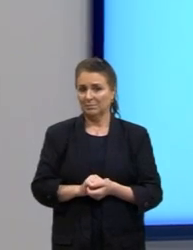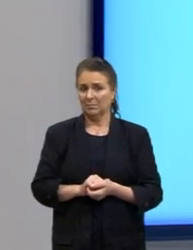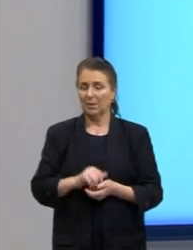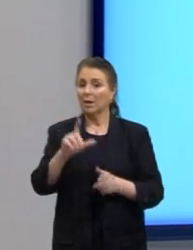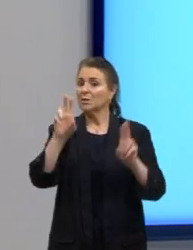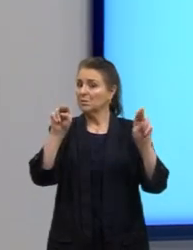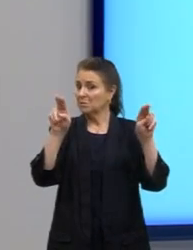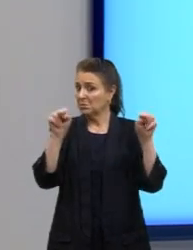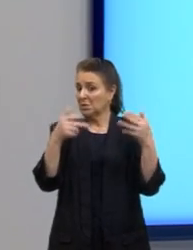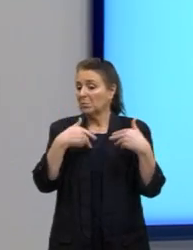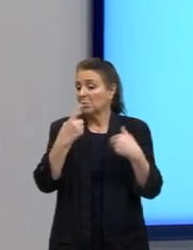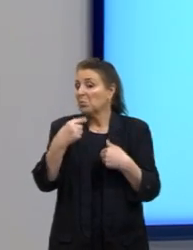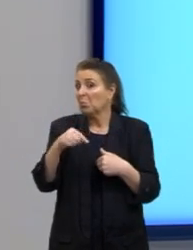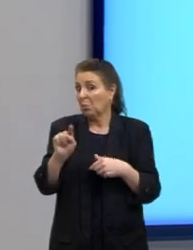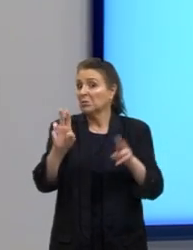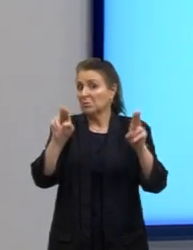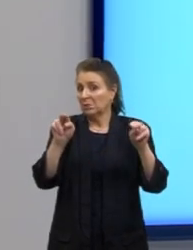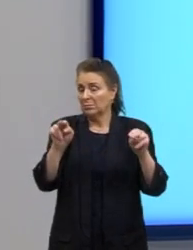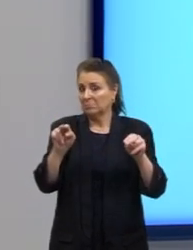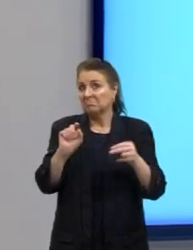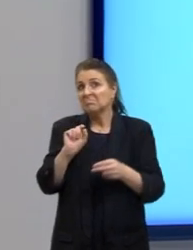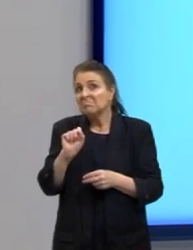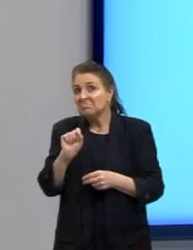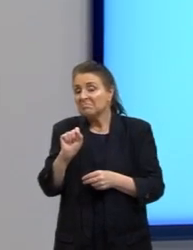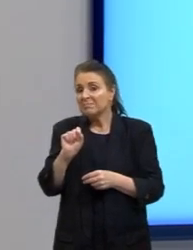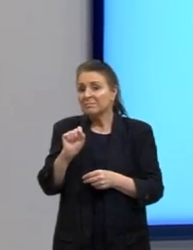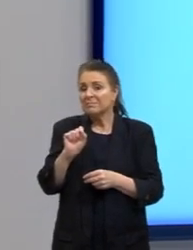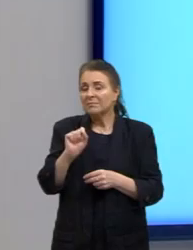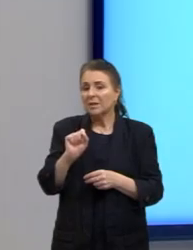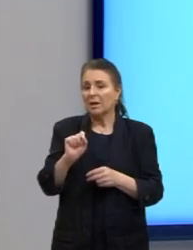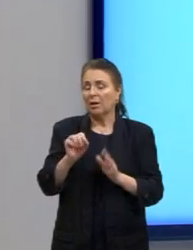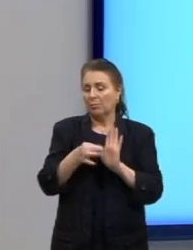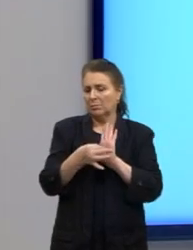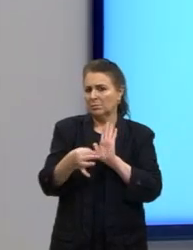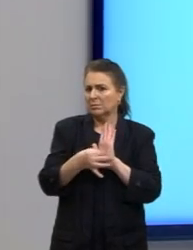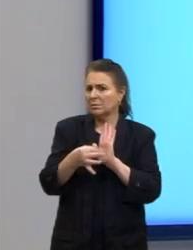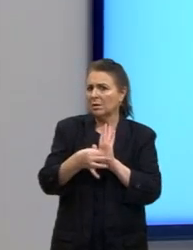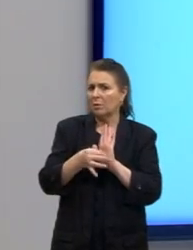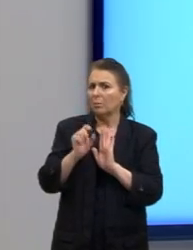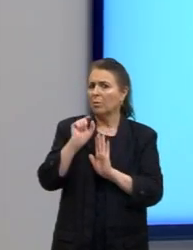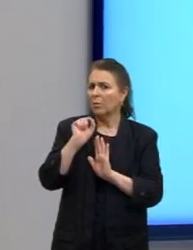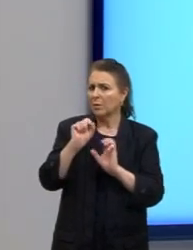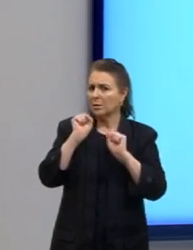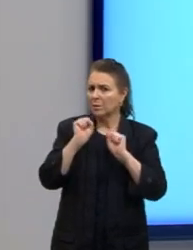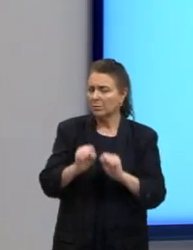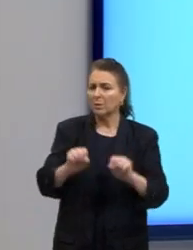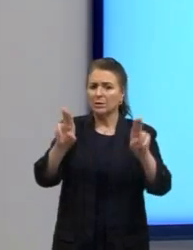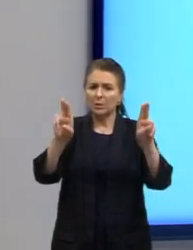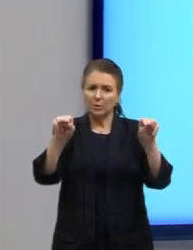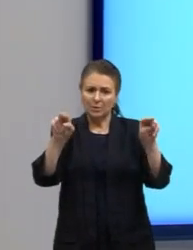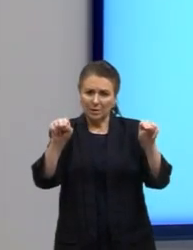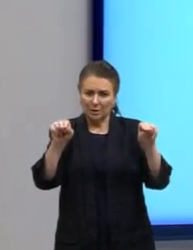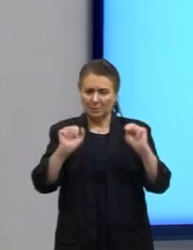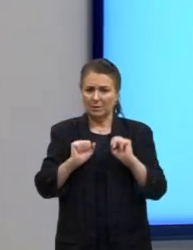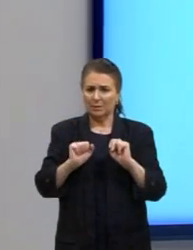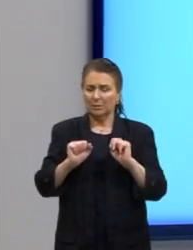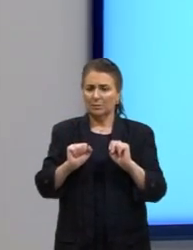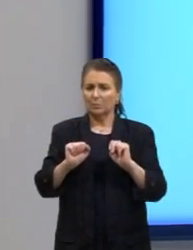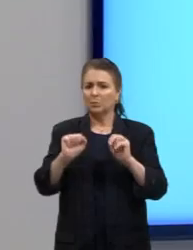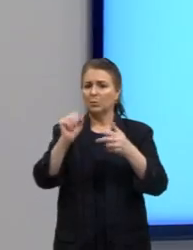o tema se fosse o outro tema quem sabe não fica aí como sugestão do que pode ser o nosso tema do Enem 2022